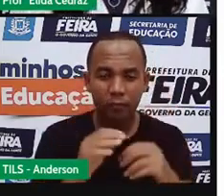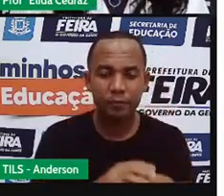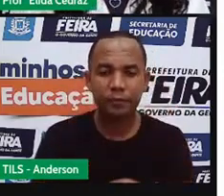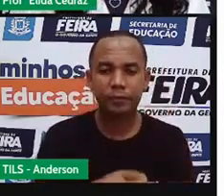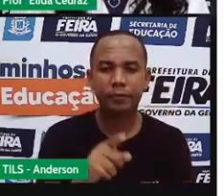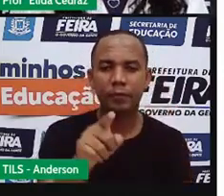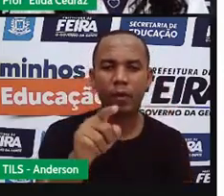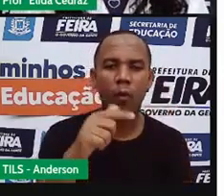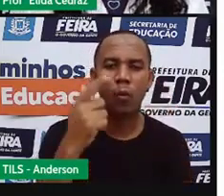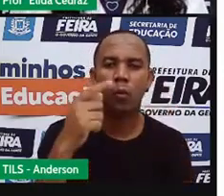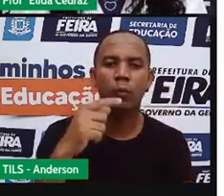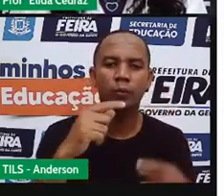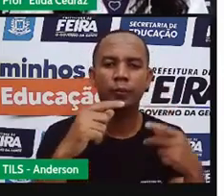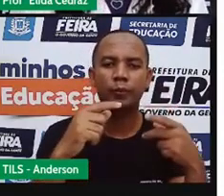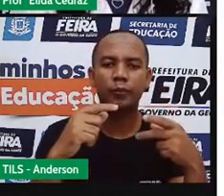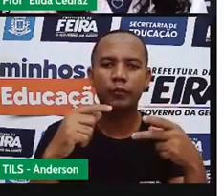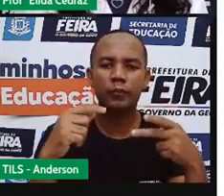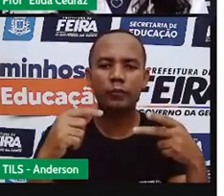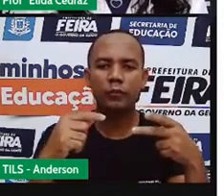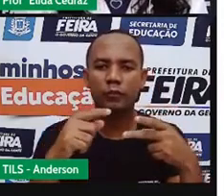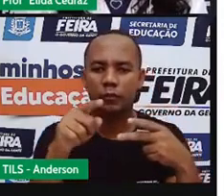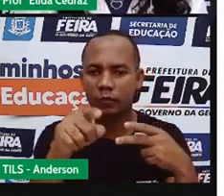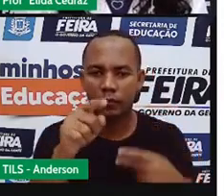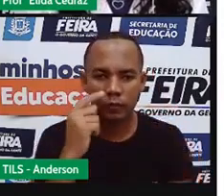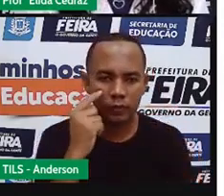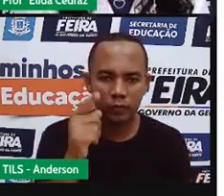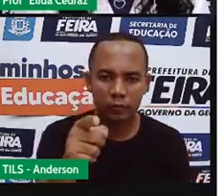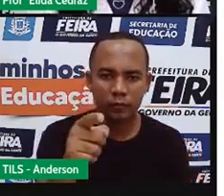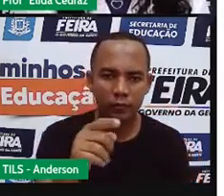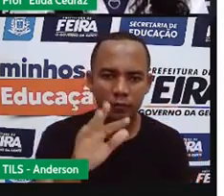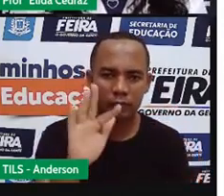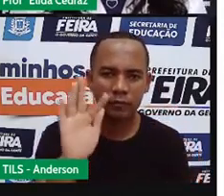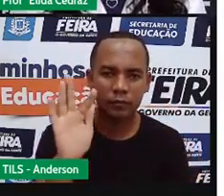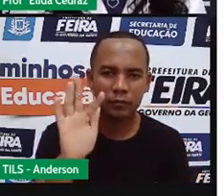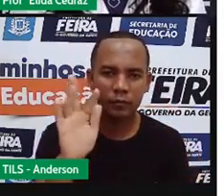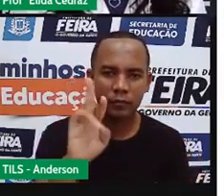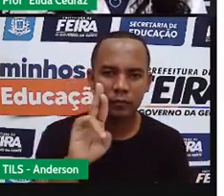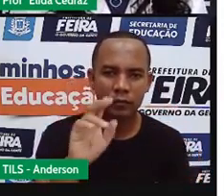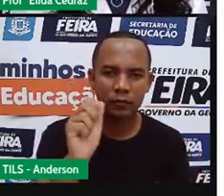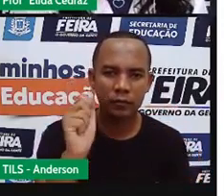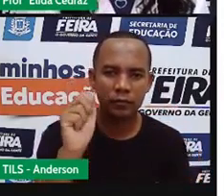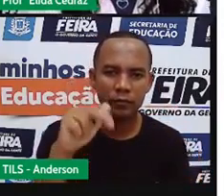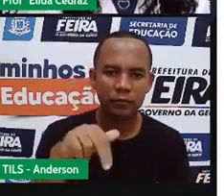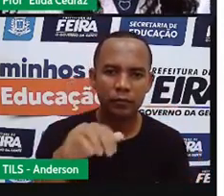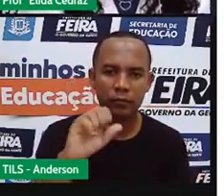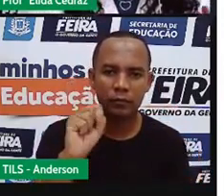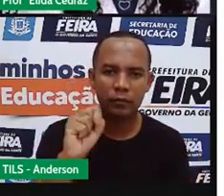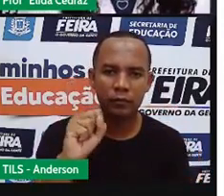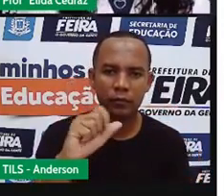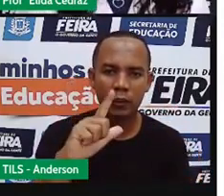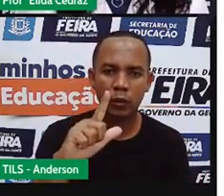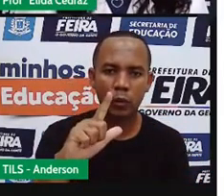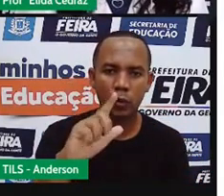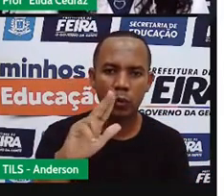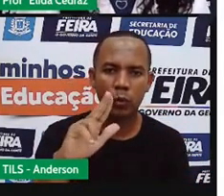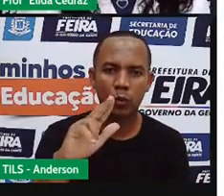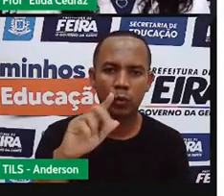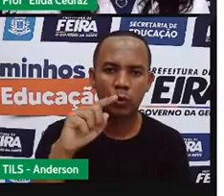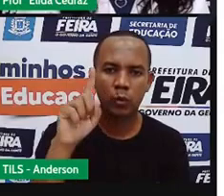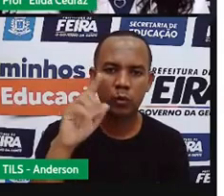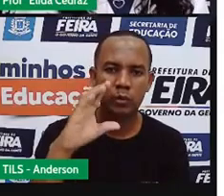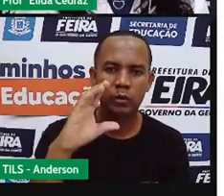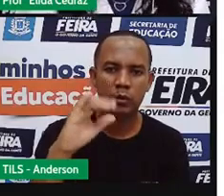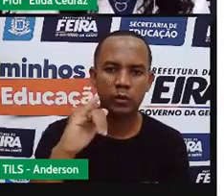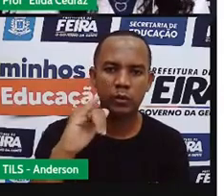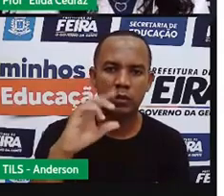Os translúcidos, os translúcidos, eles permitem que pouca luz